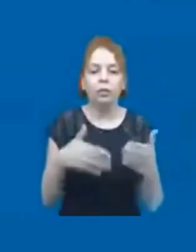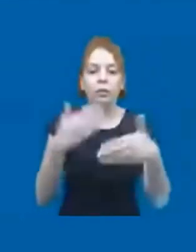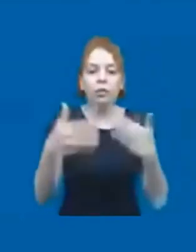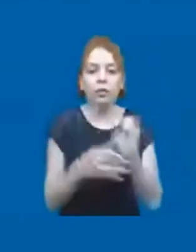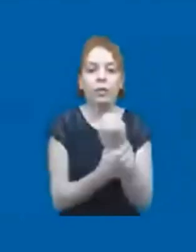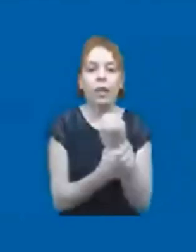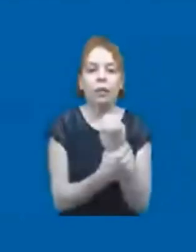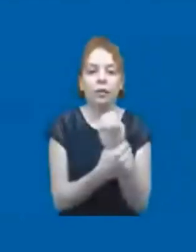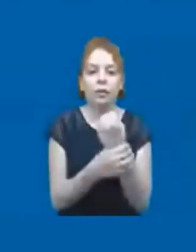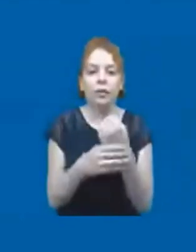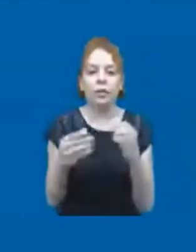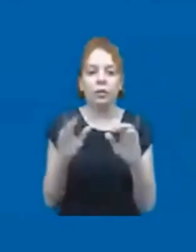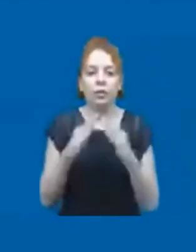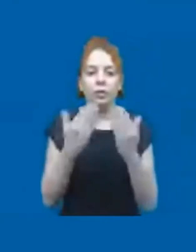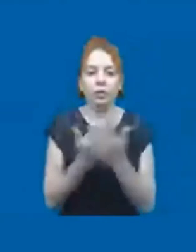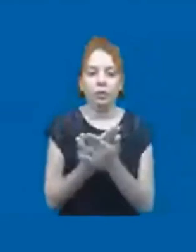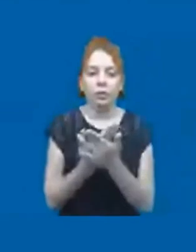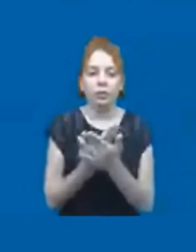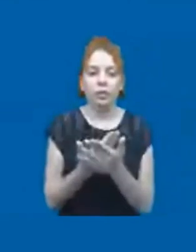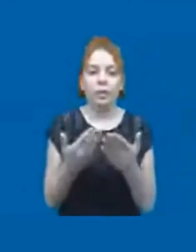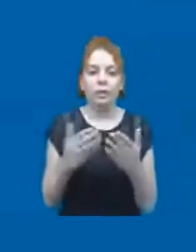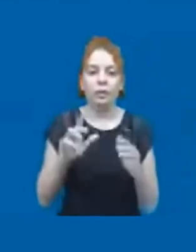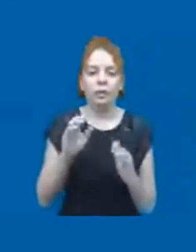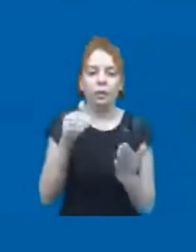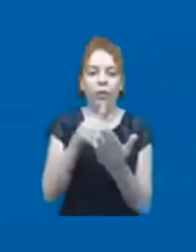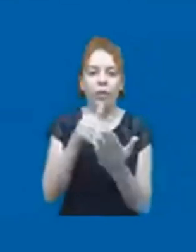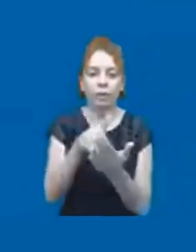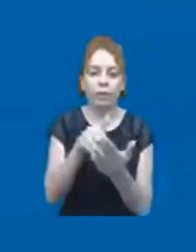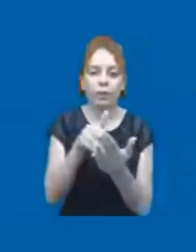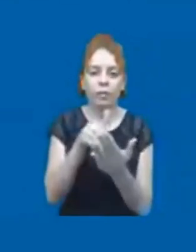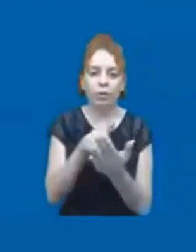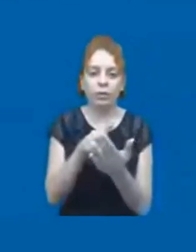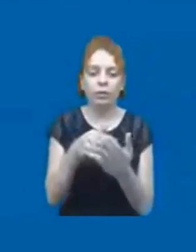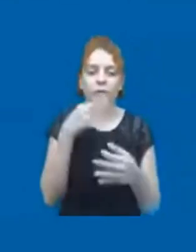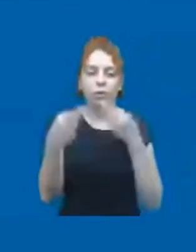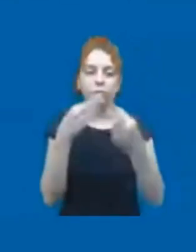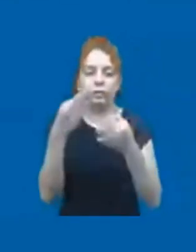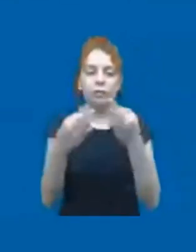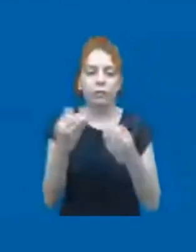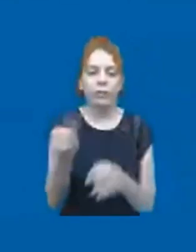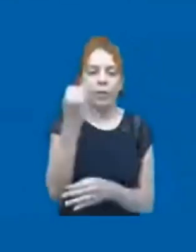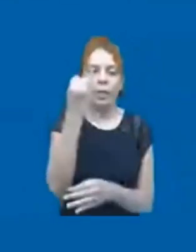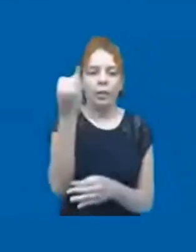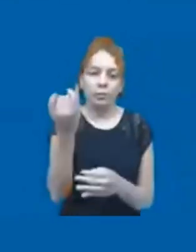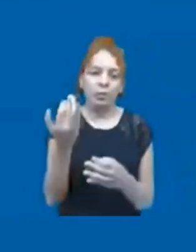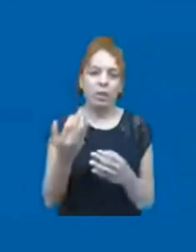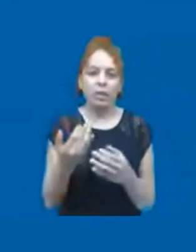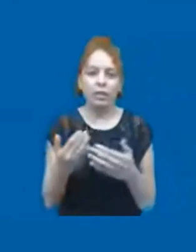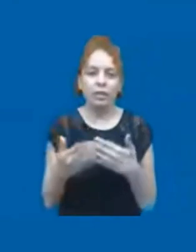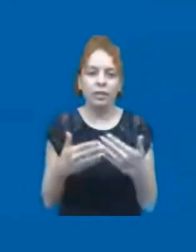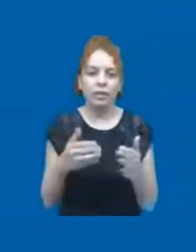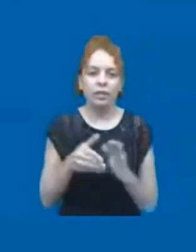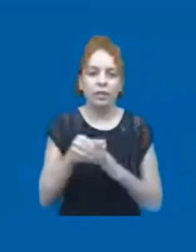para a escola. E, por último, né, que eu acho que talvez seja o comentário mais importante aí que a gente tem a fazer, é esse